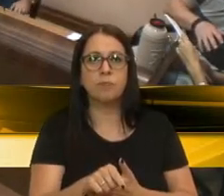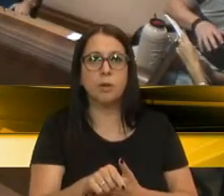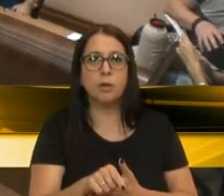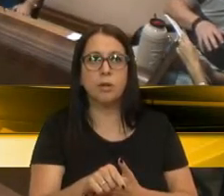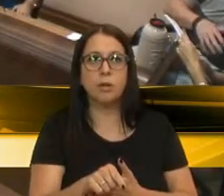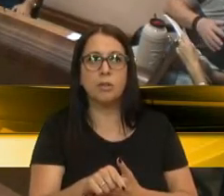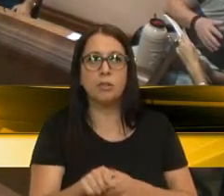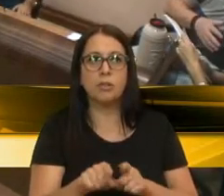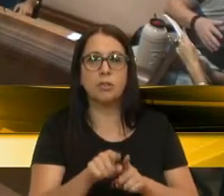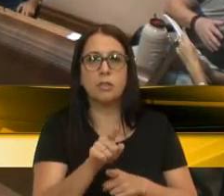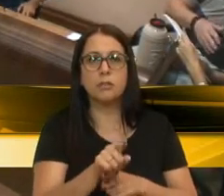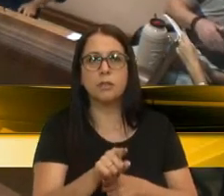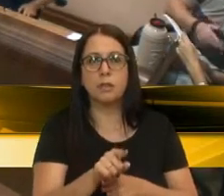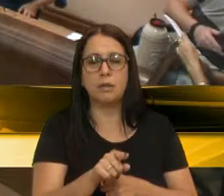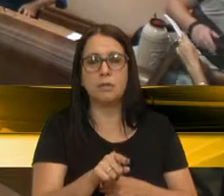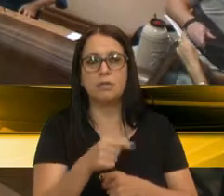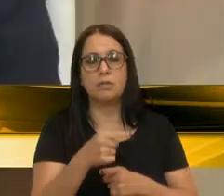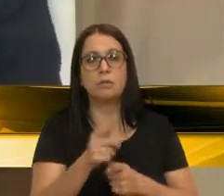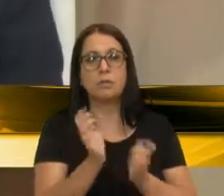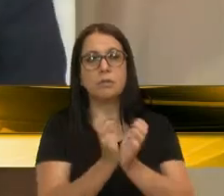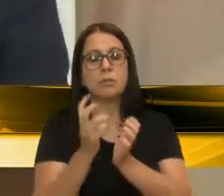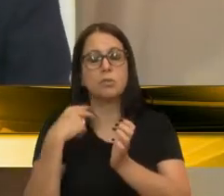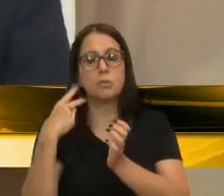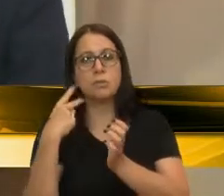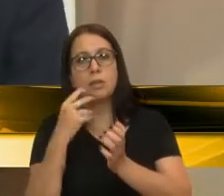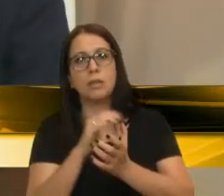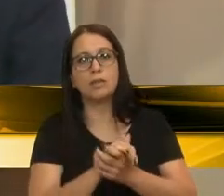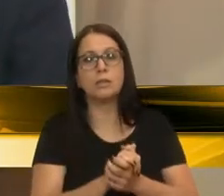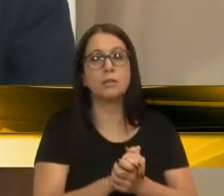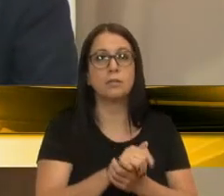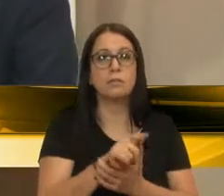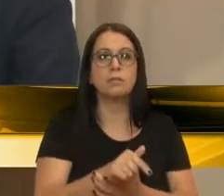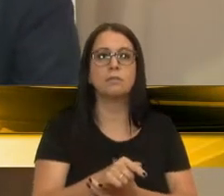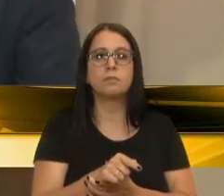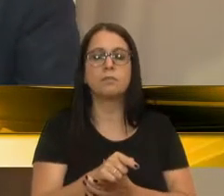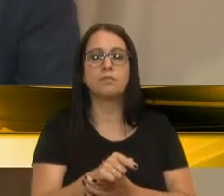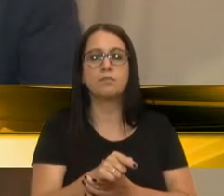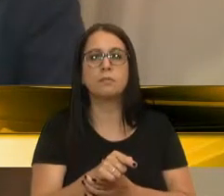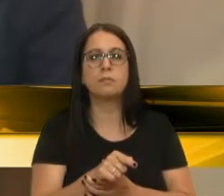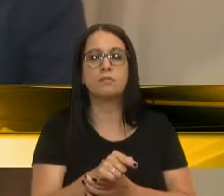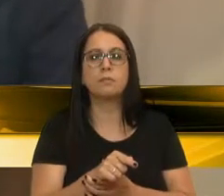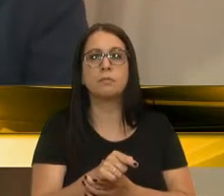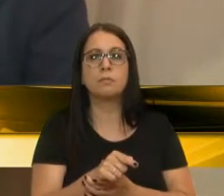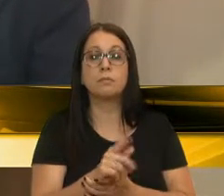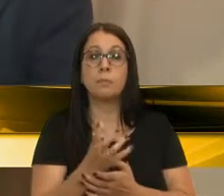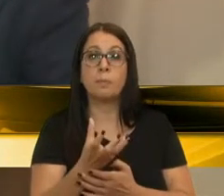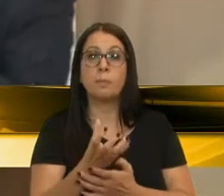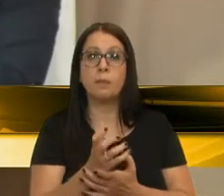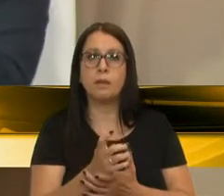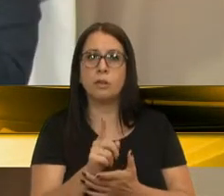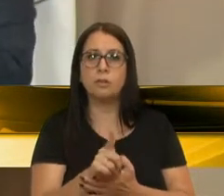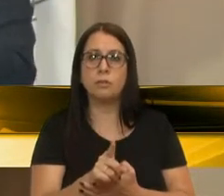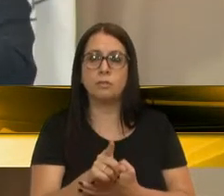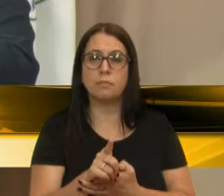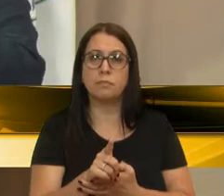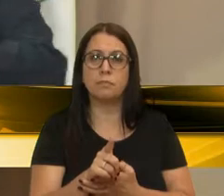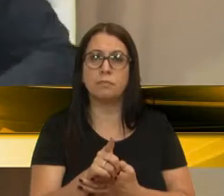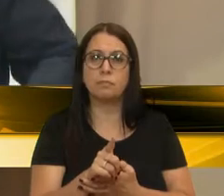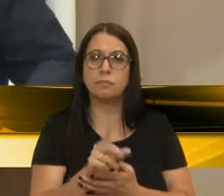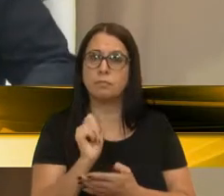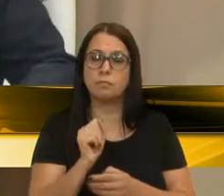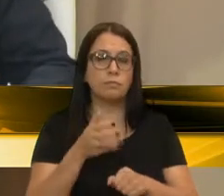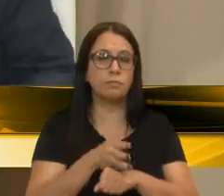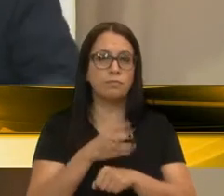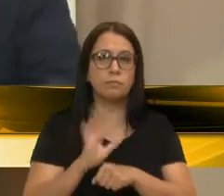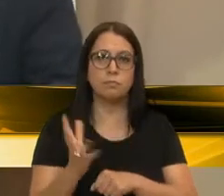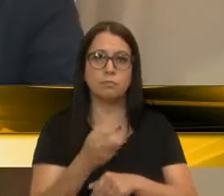Cláudio Cassina, saudados dos demais colegas vereadores. Mas eu quero aqui dizer que não pude participar